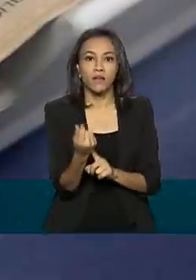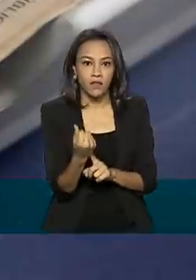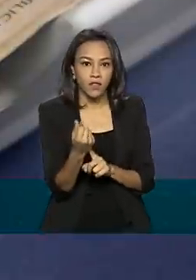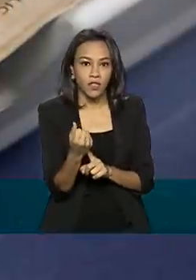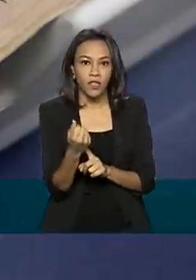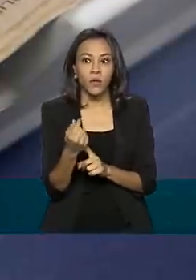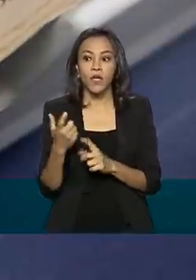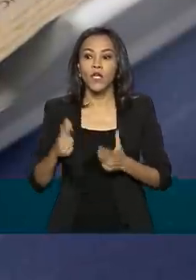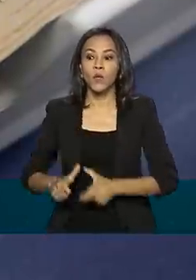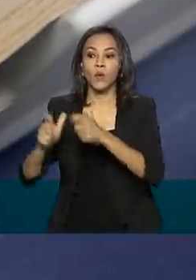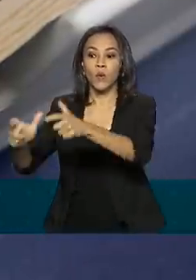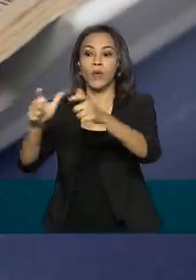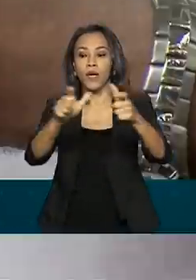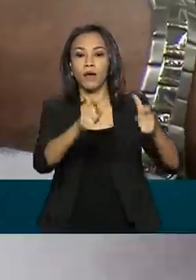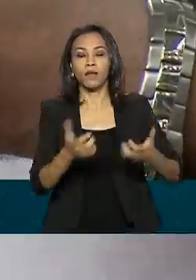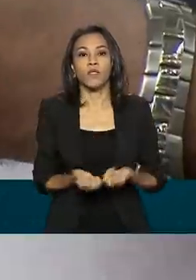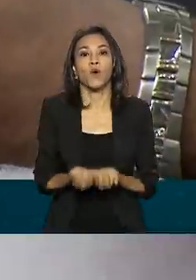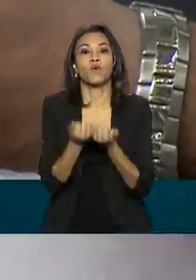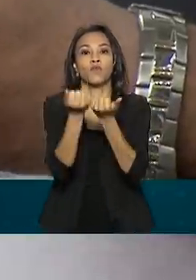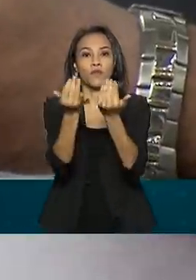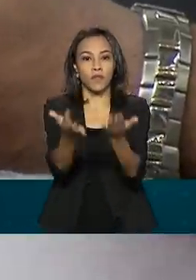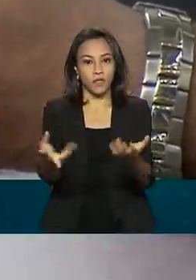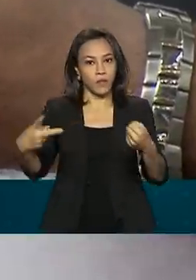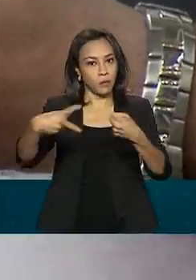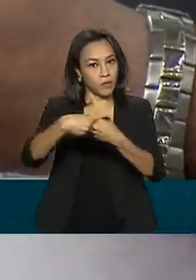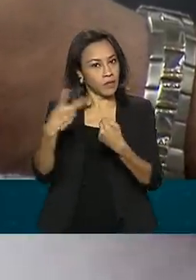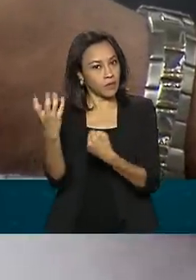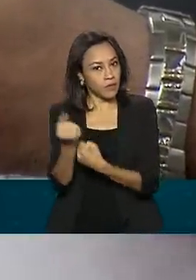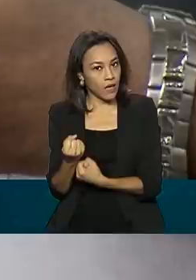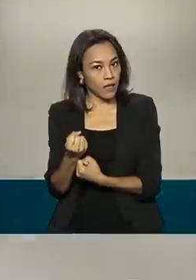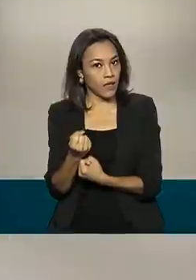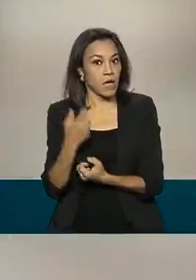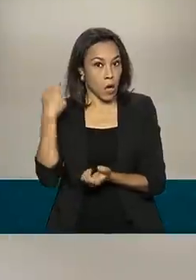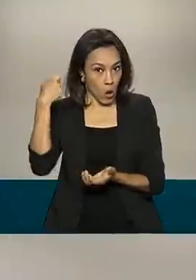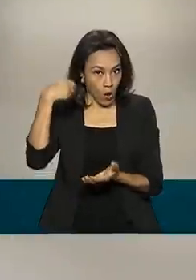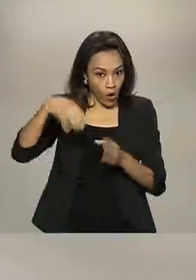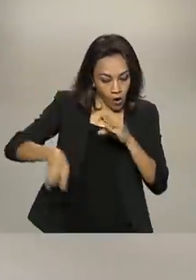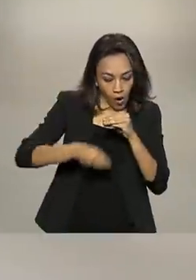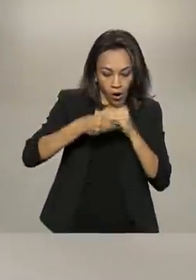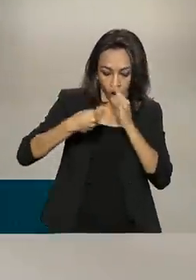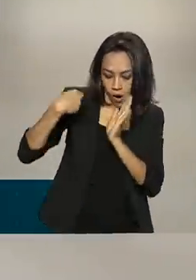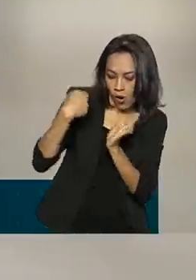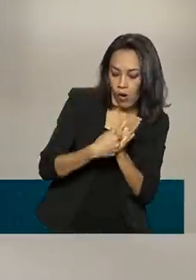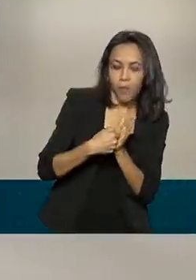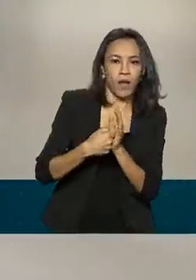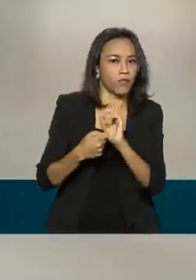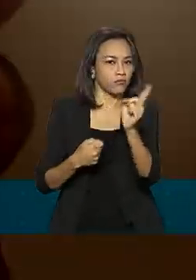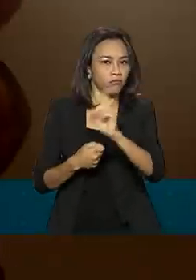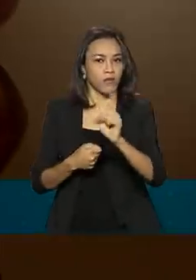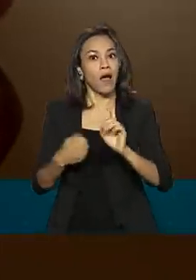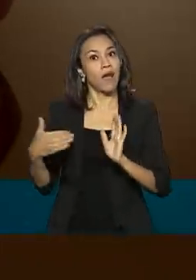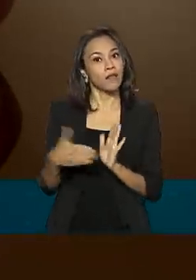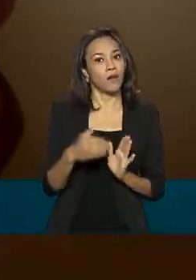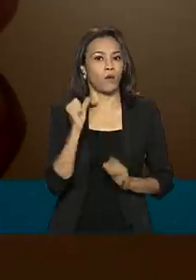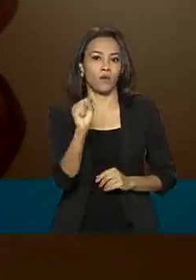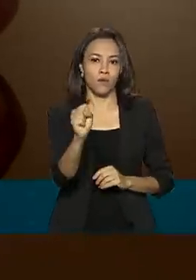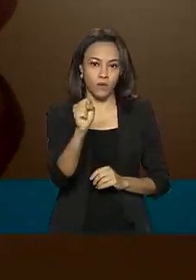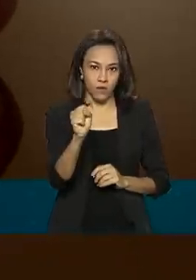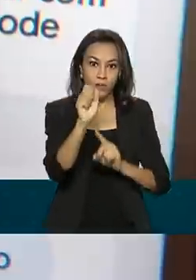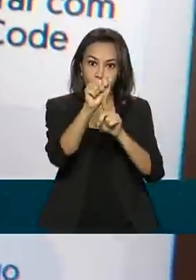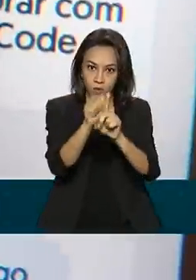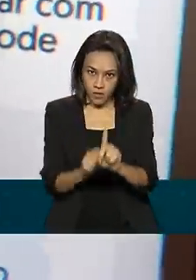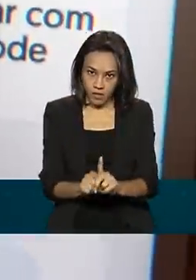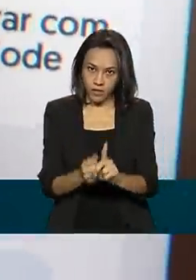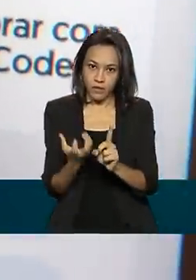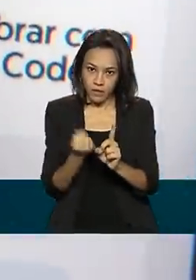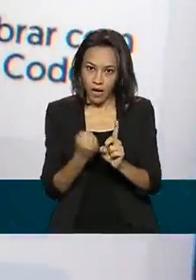pontos que ofertarem o serviço. Não haverá tarifas para até 8 saques por mês. O PIX